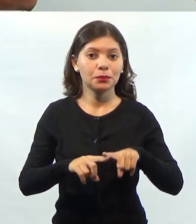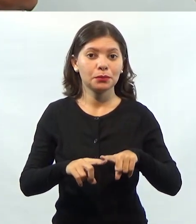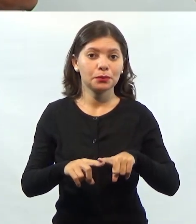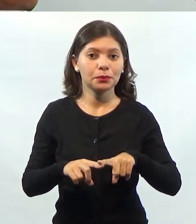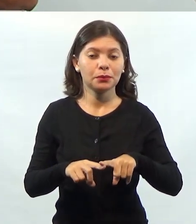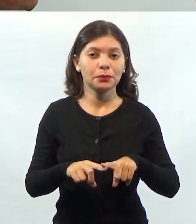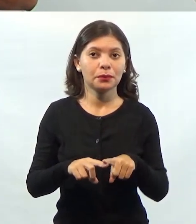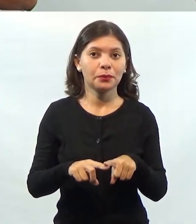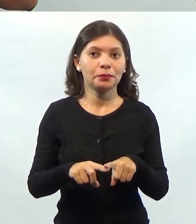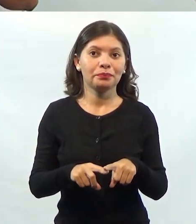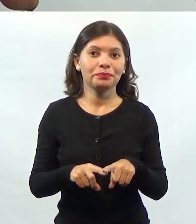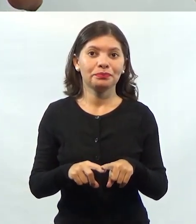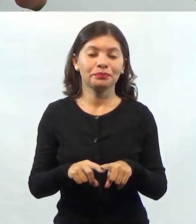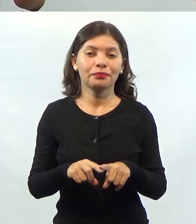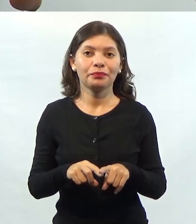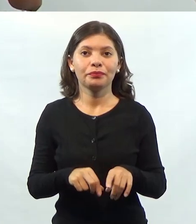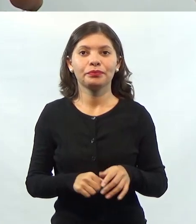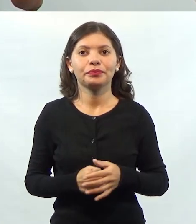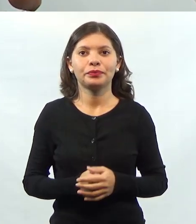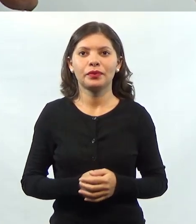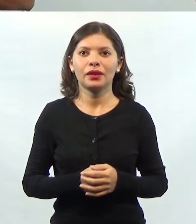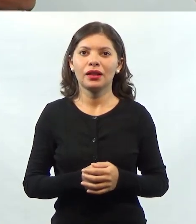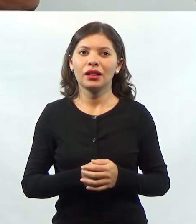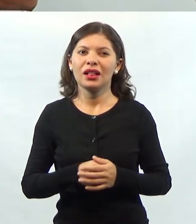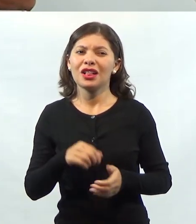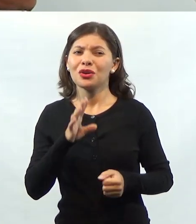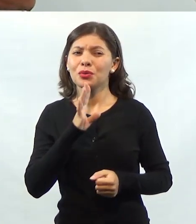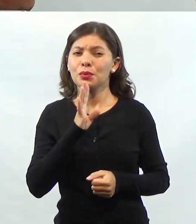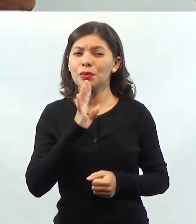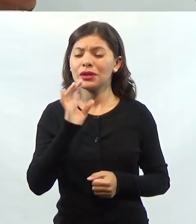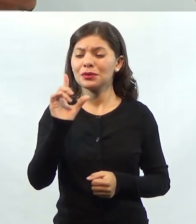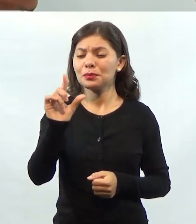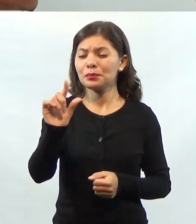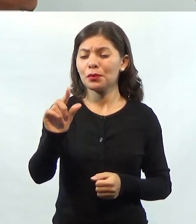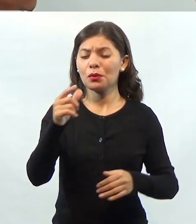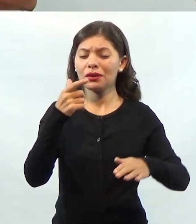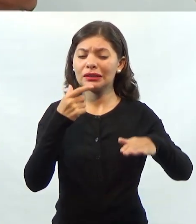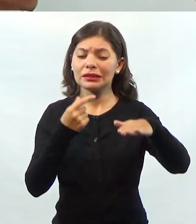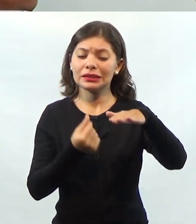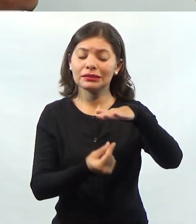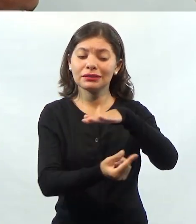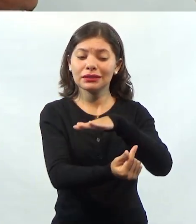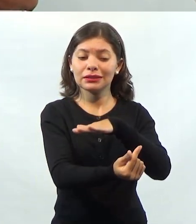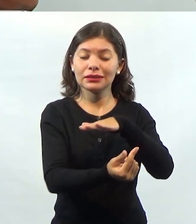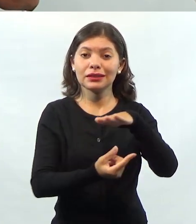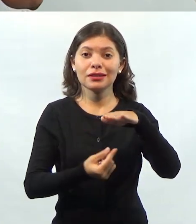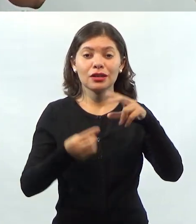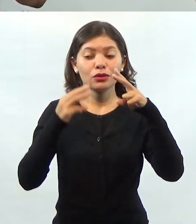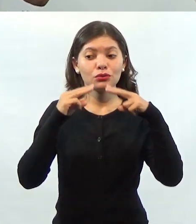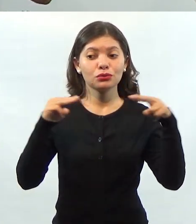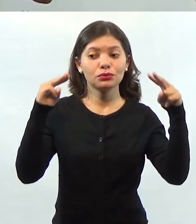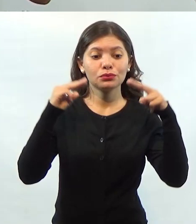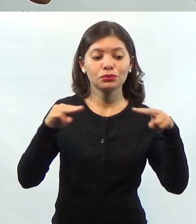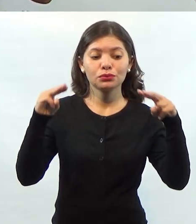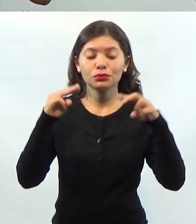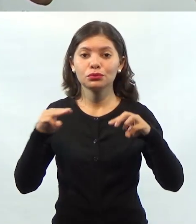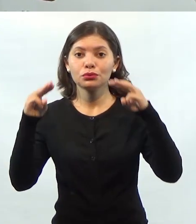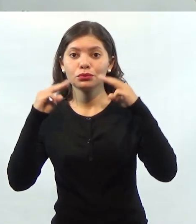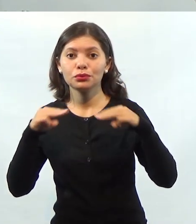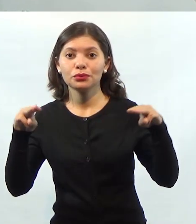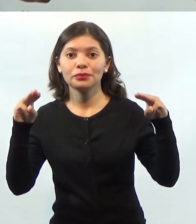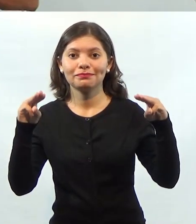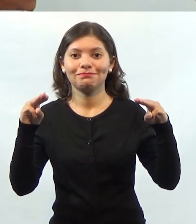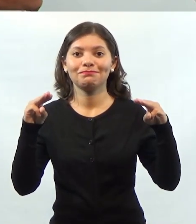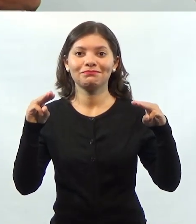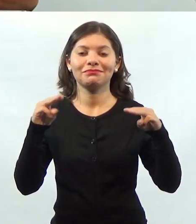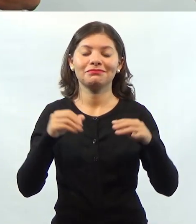produto ele ainda não está muito conhecido, então a empresa vai ter que investir muito em marketing para fazer